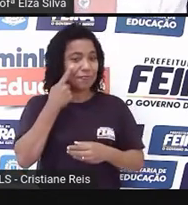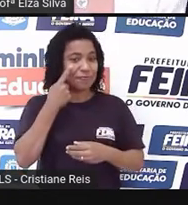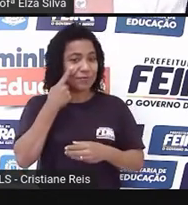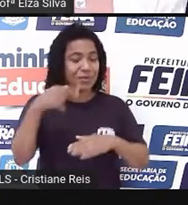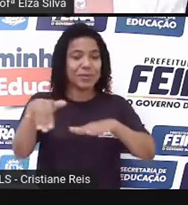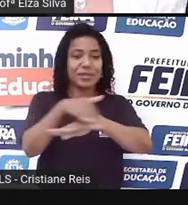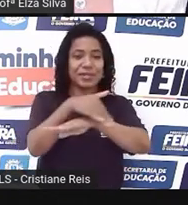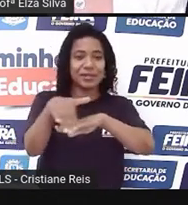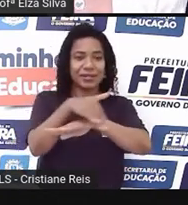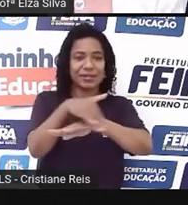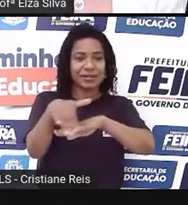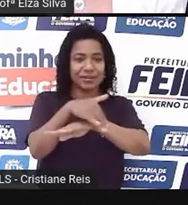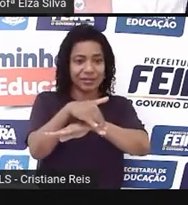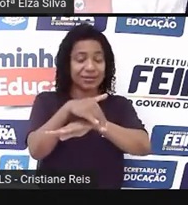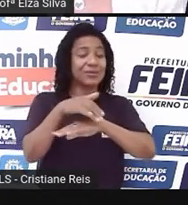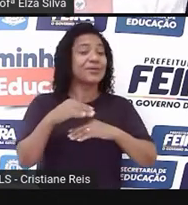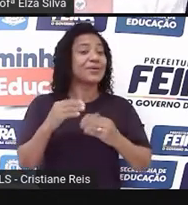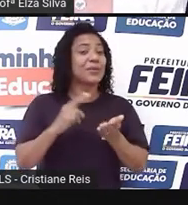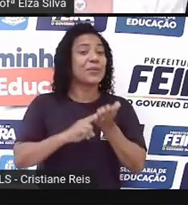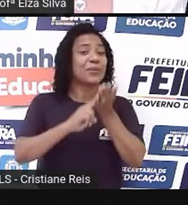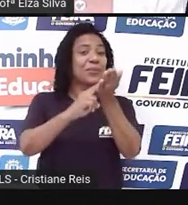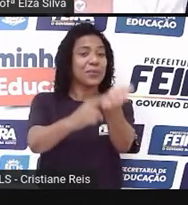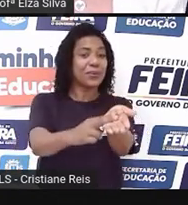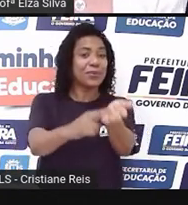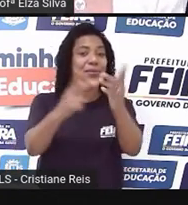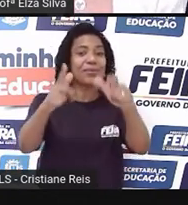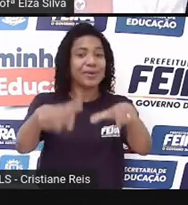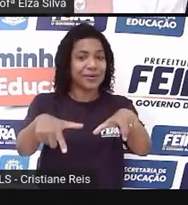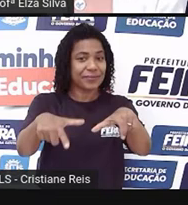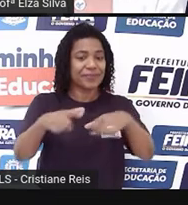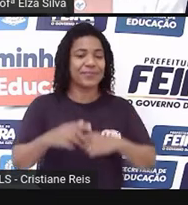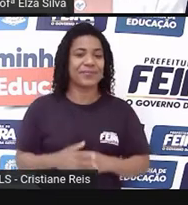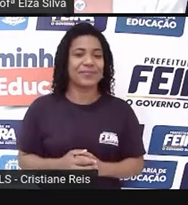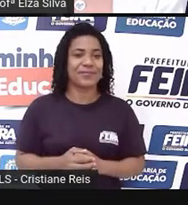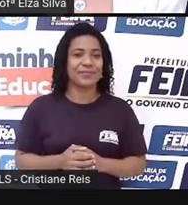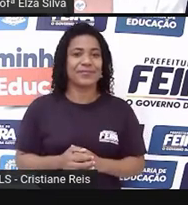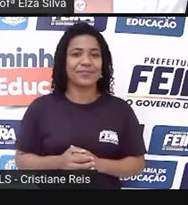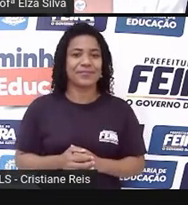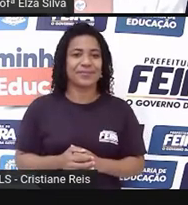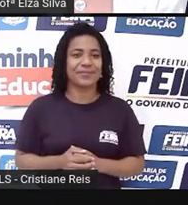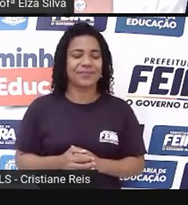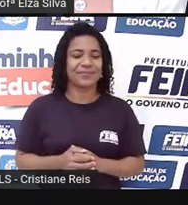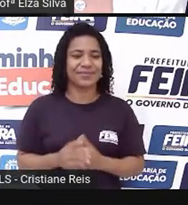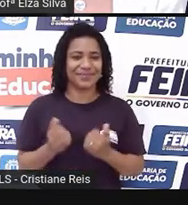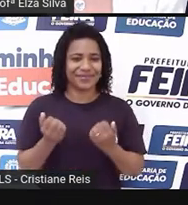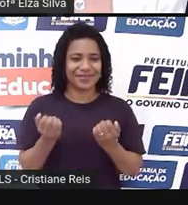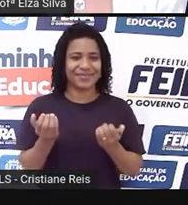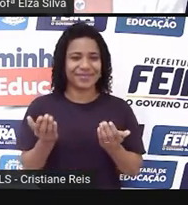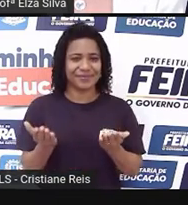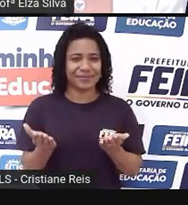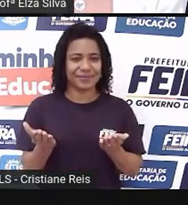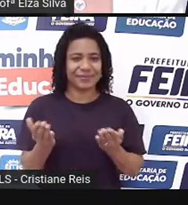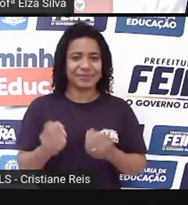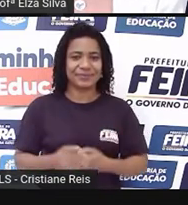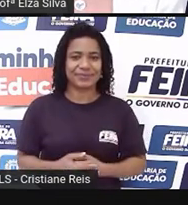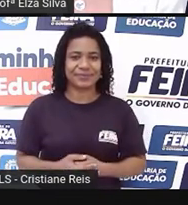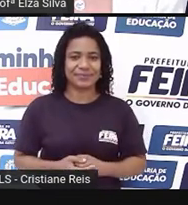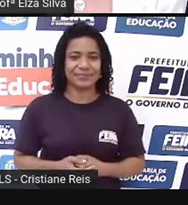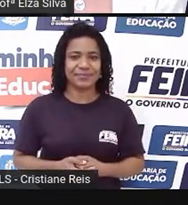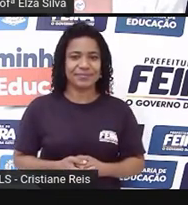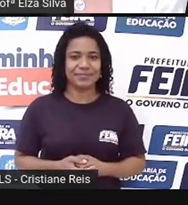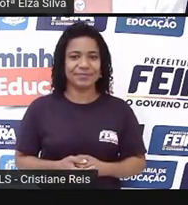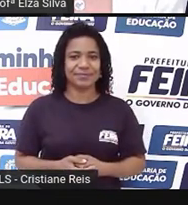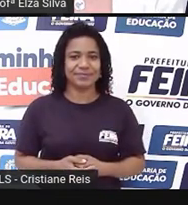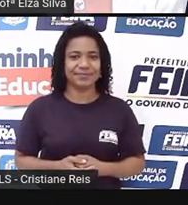Então, para, Carol Smith, 78, Franklin Street, New York, NY,